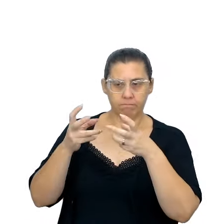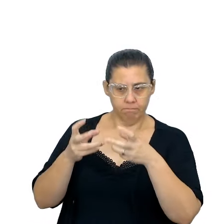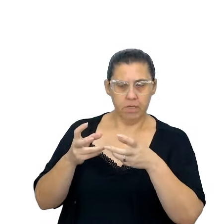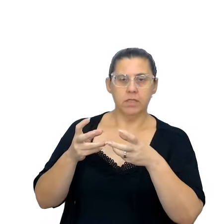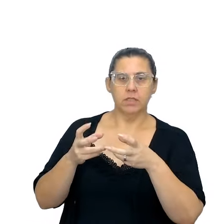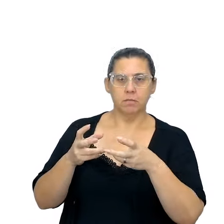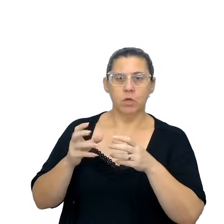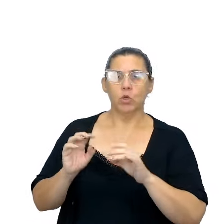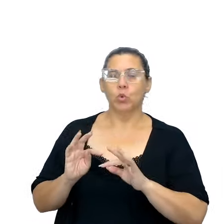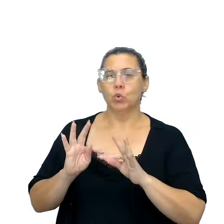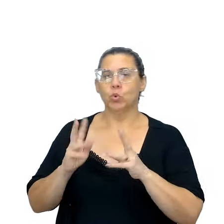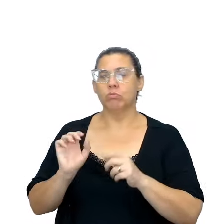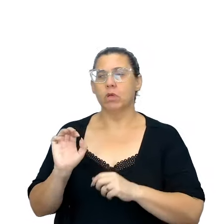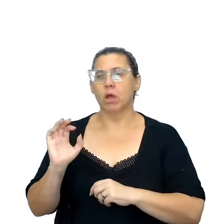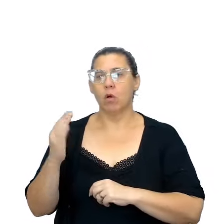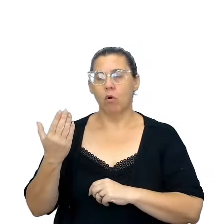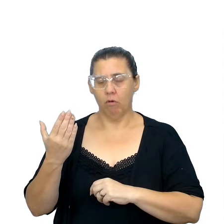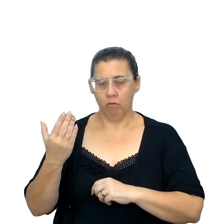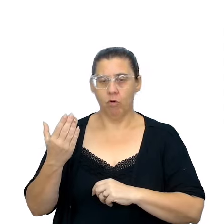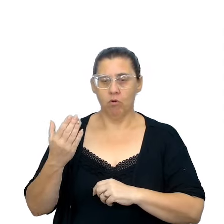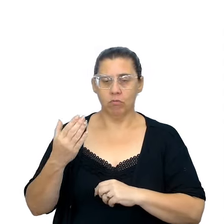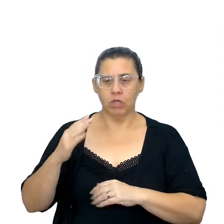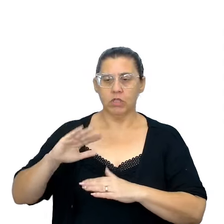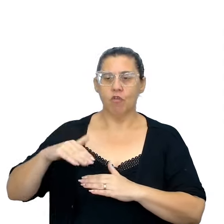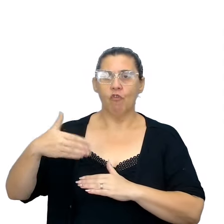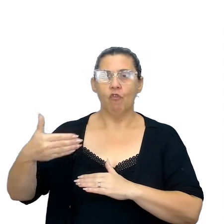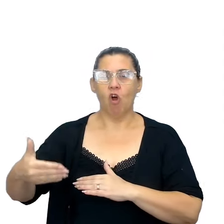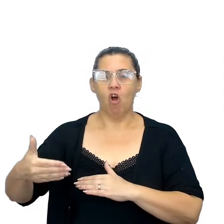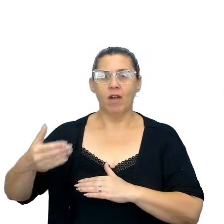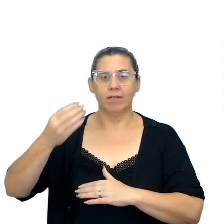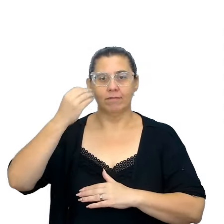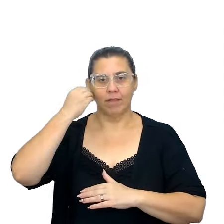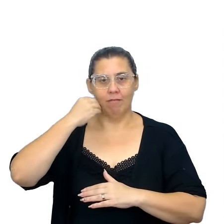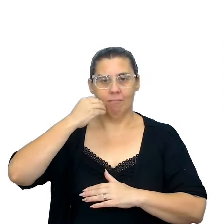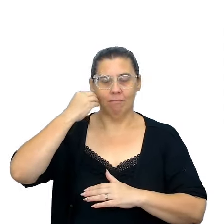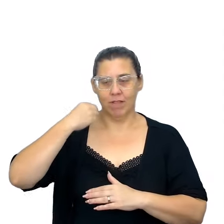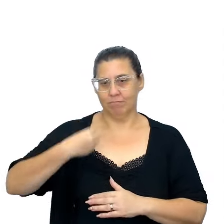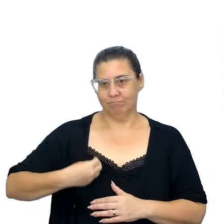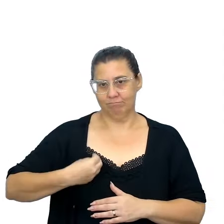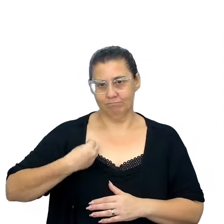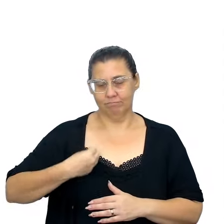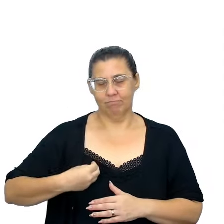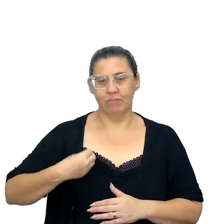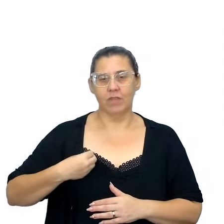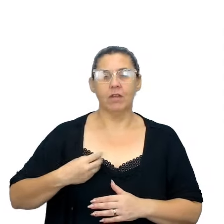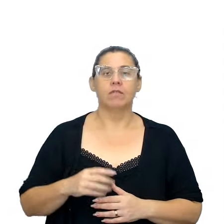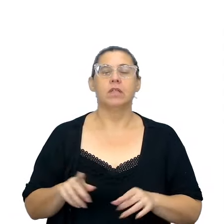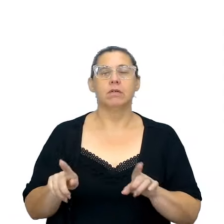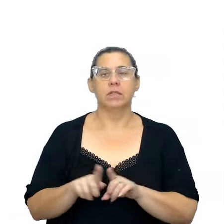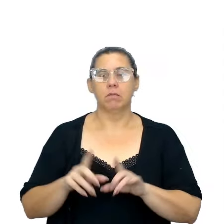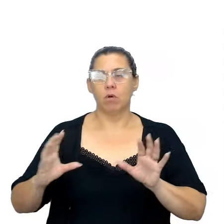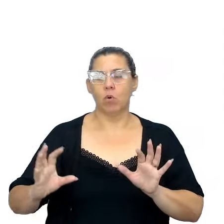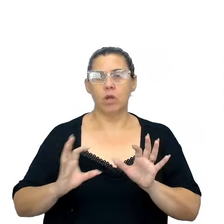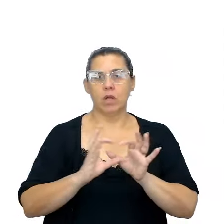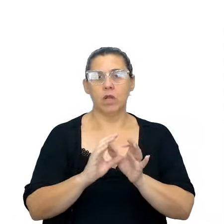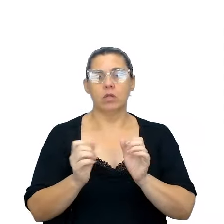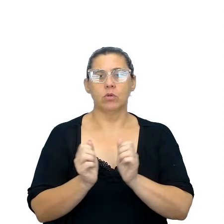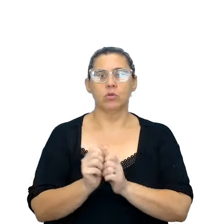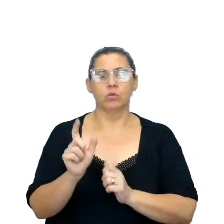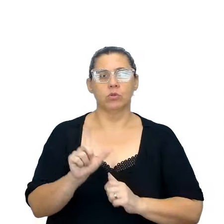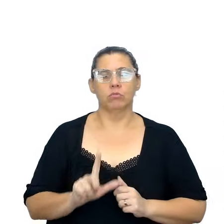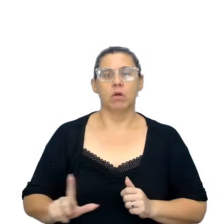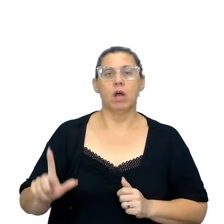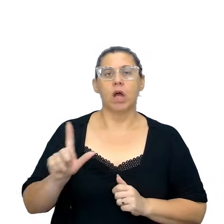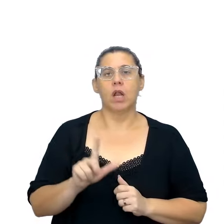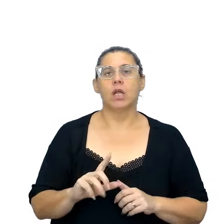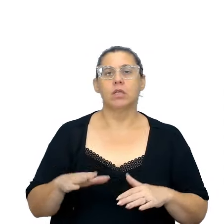realidades fora do mundo real também, mas que possa aí fazer, sim, uma ponte também com a literatura, e